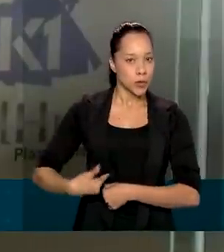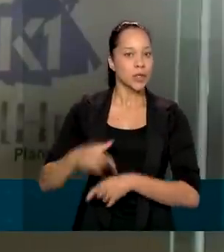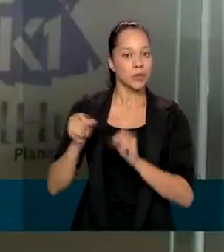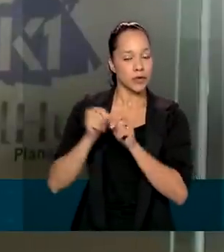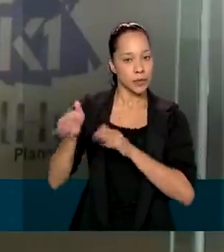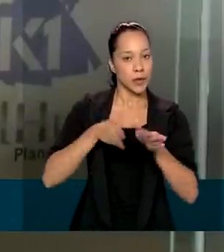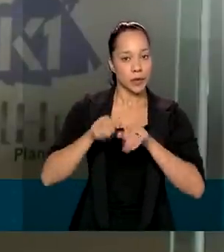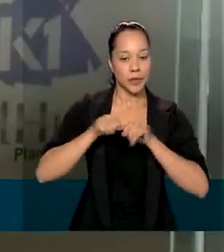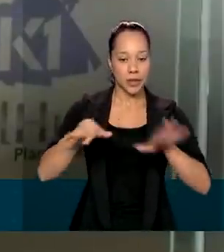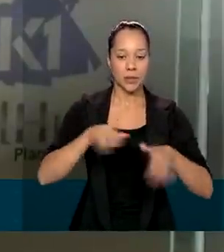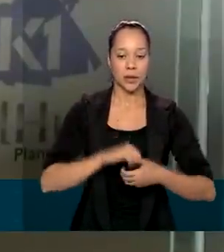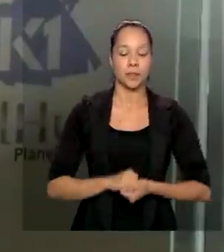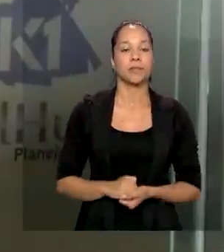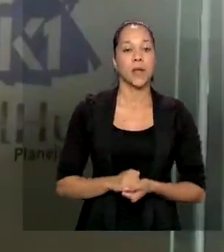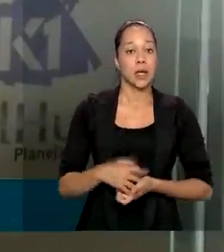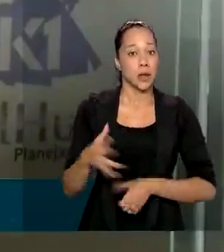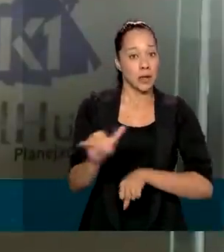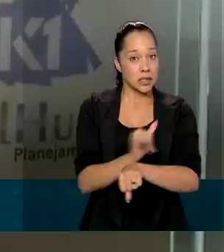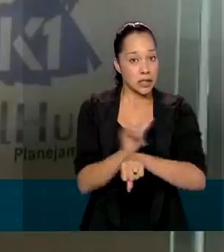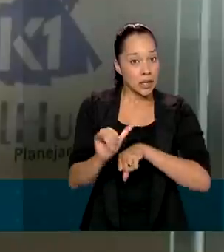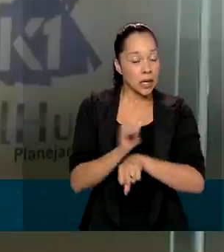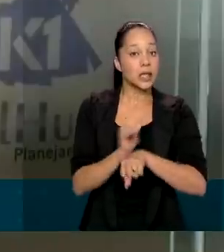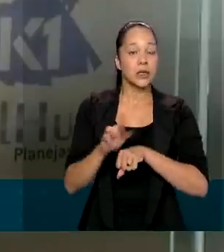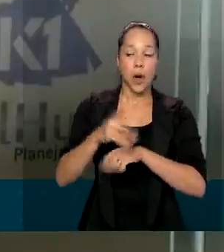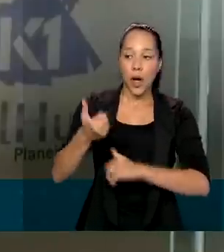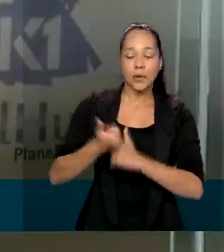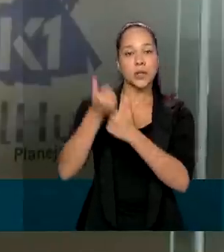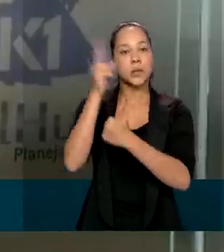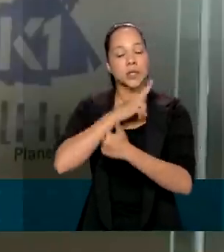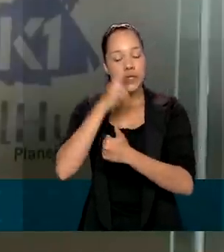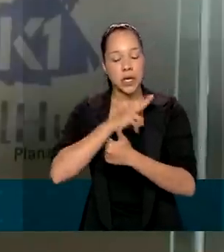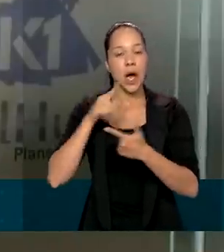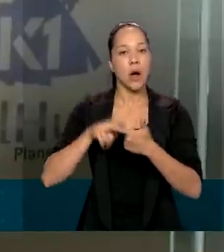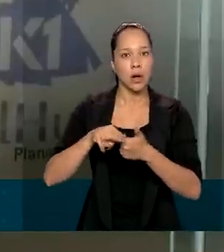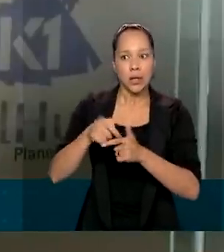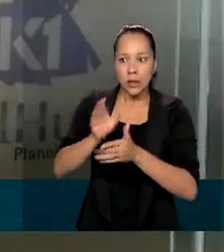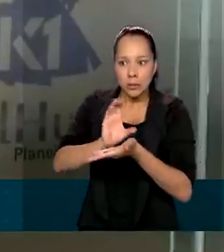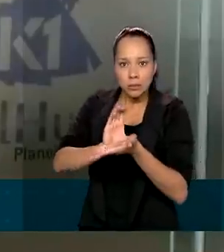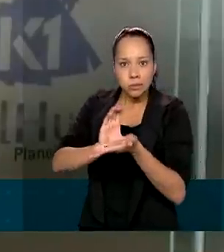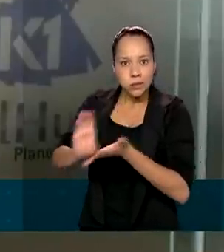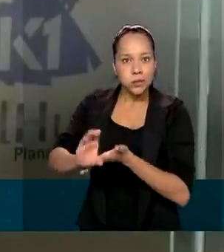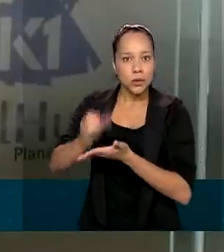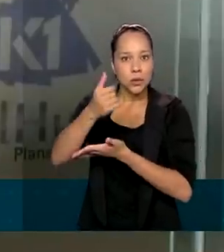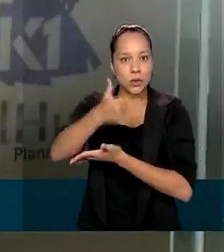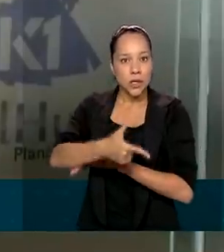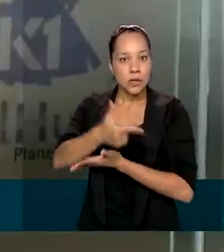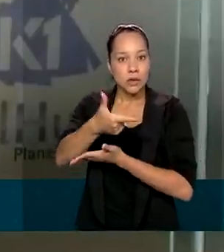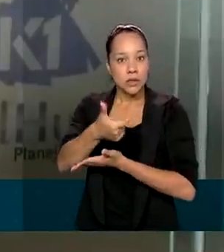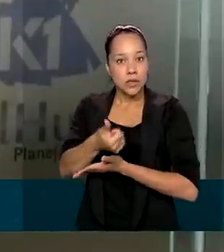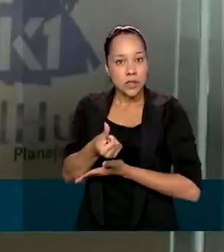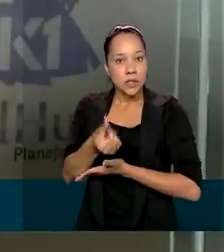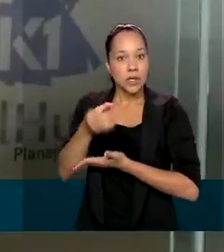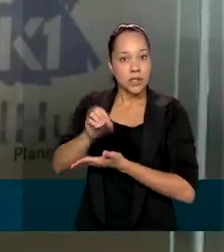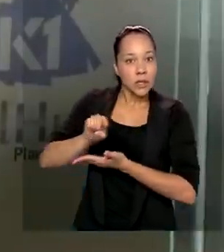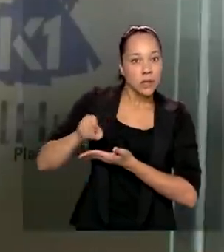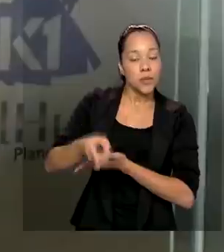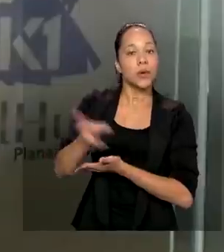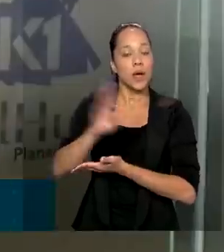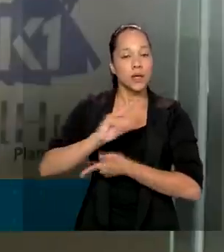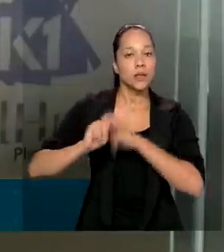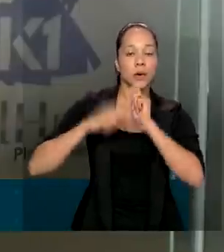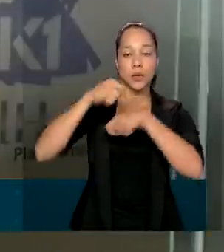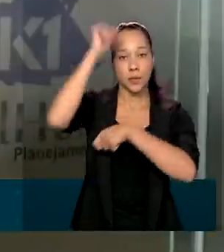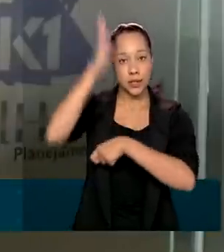É possível dizer que as medidas contracíclicas, como o auxílio emergencial, que injetaram mais de R 260 bilhões na economia brasileira e o